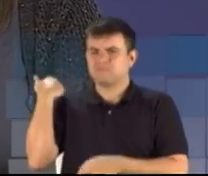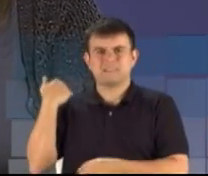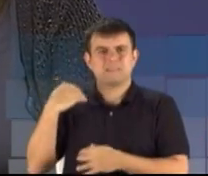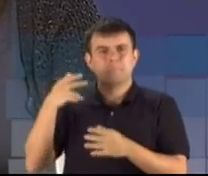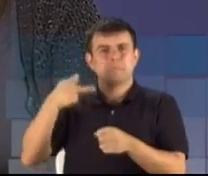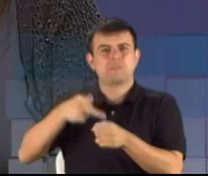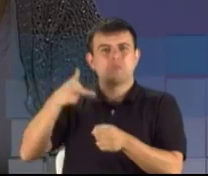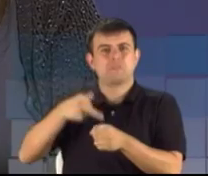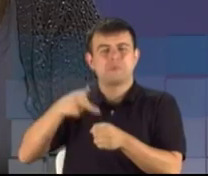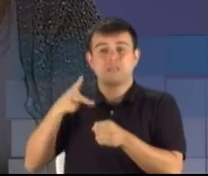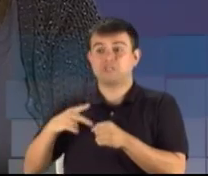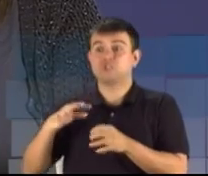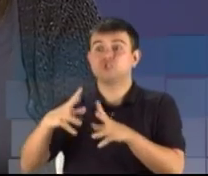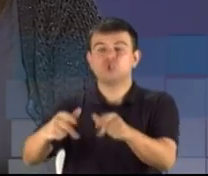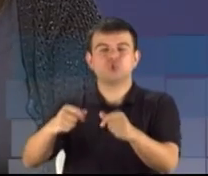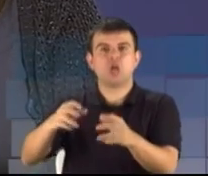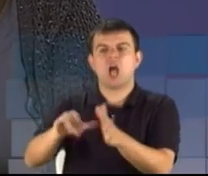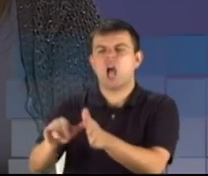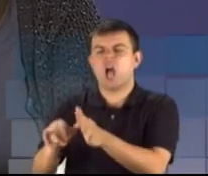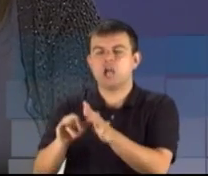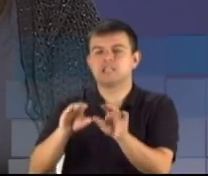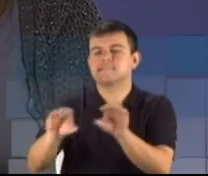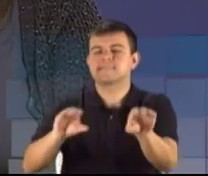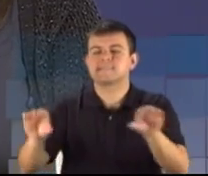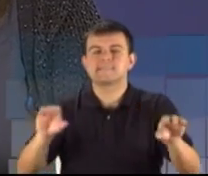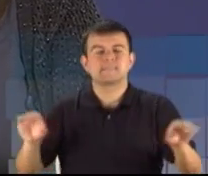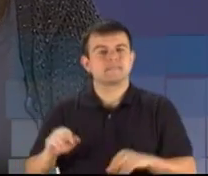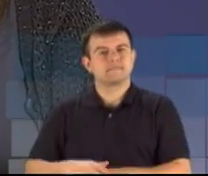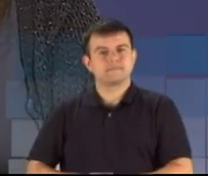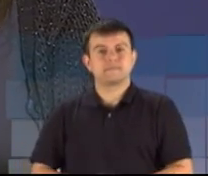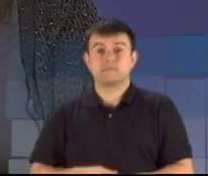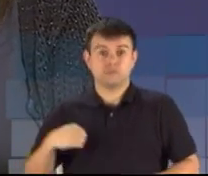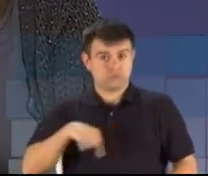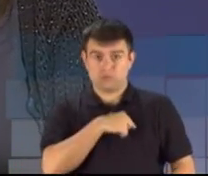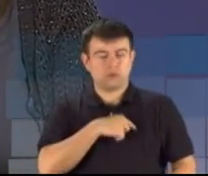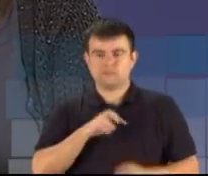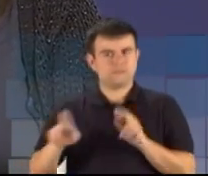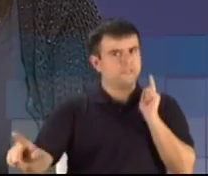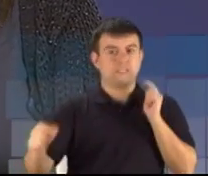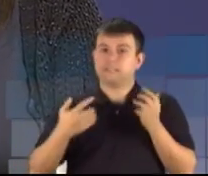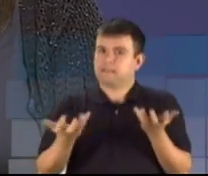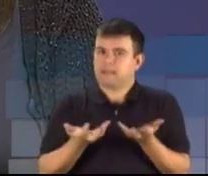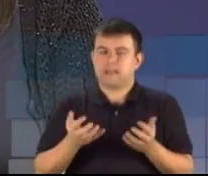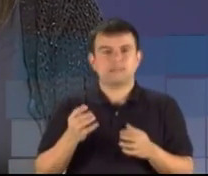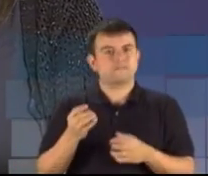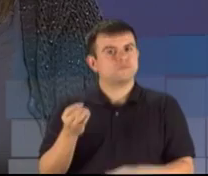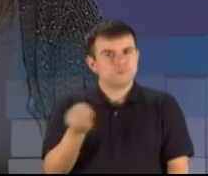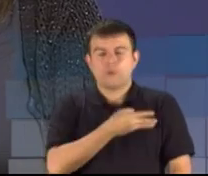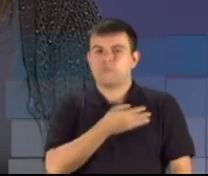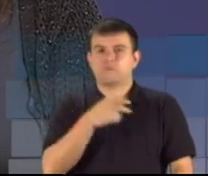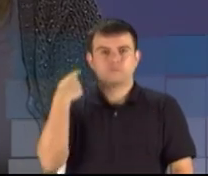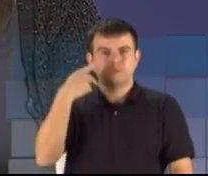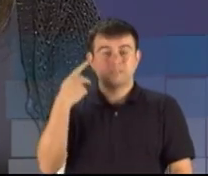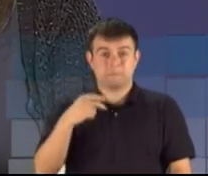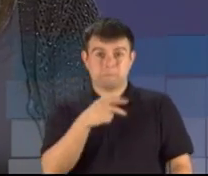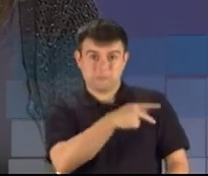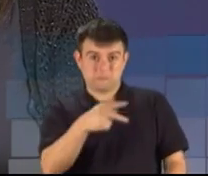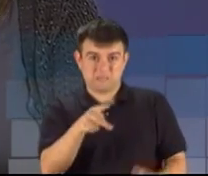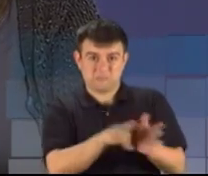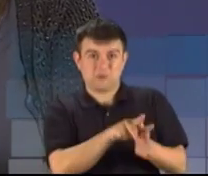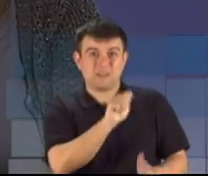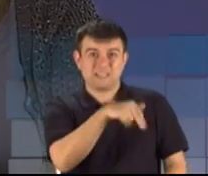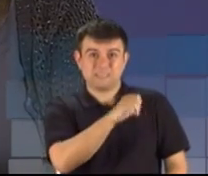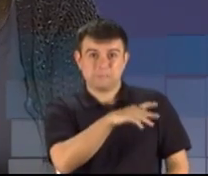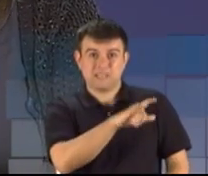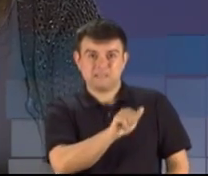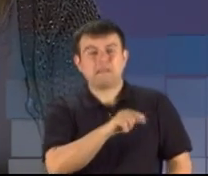todo mundo roubou um pouquinho. A gente quer fazer uma nova política. O PP da Anamélia é o PP do Paulo Maluf, que é o